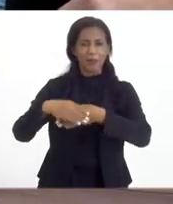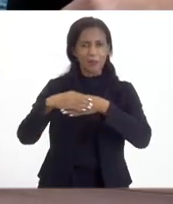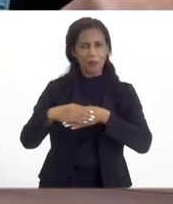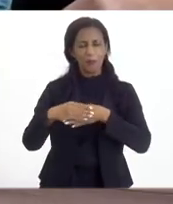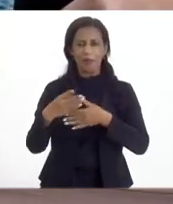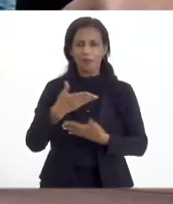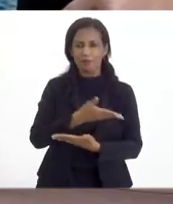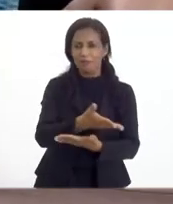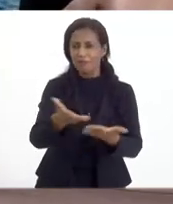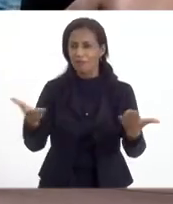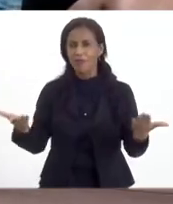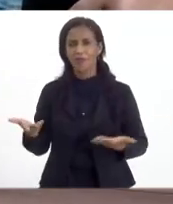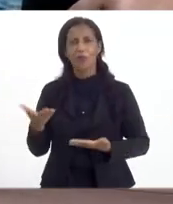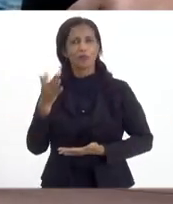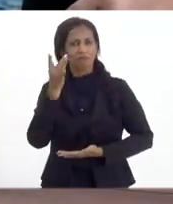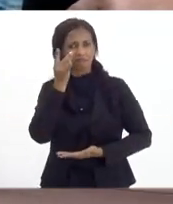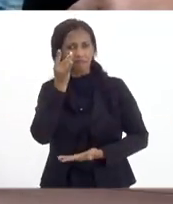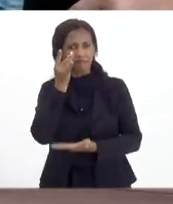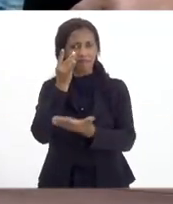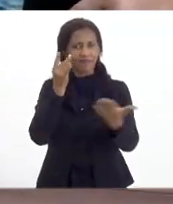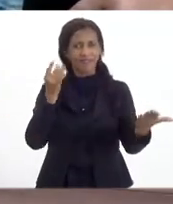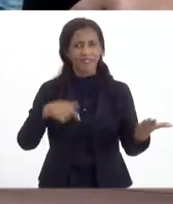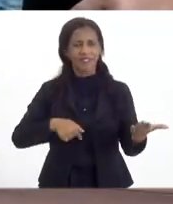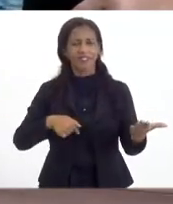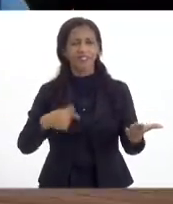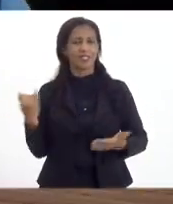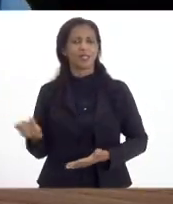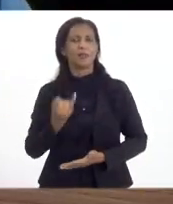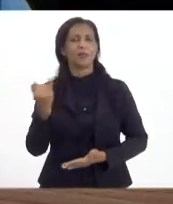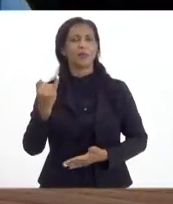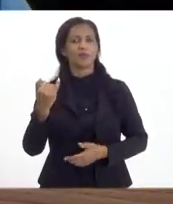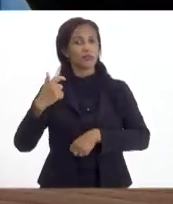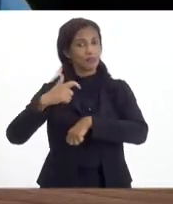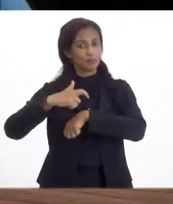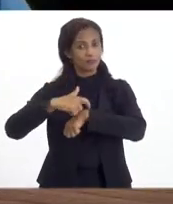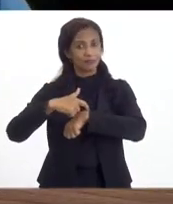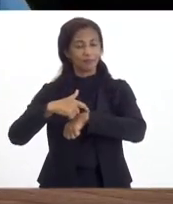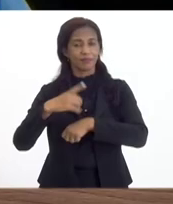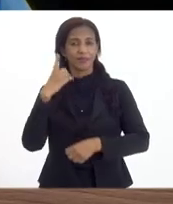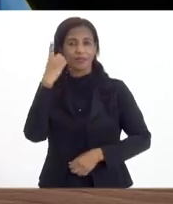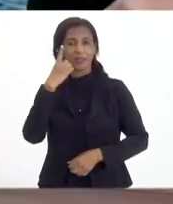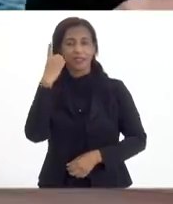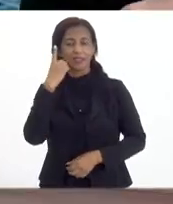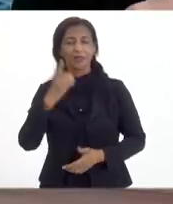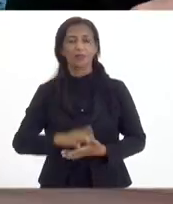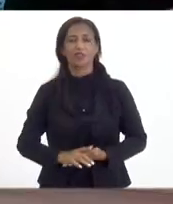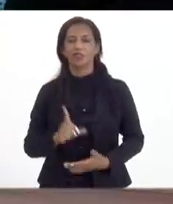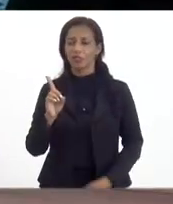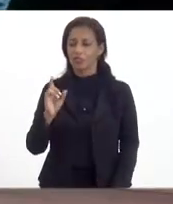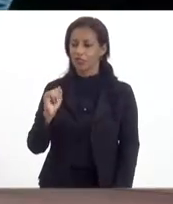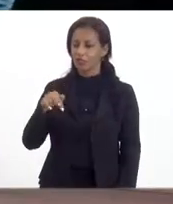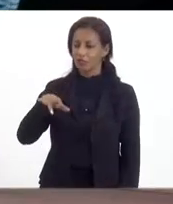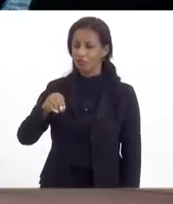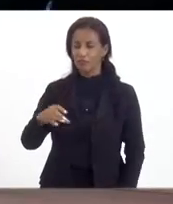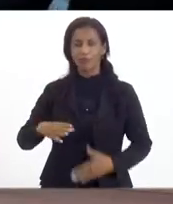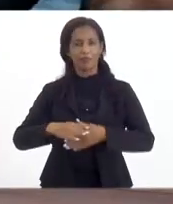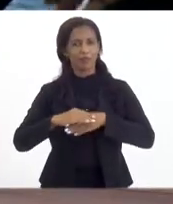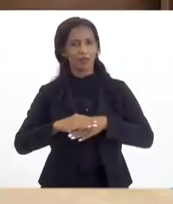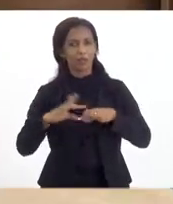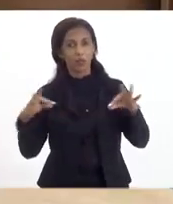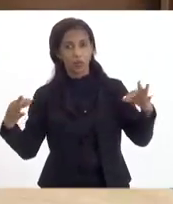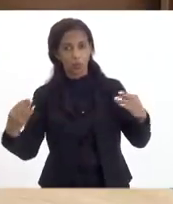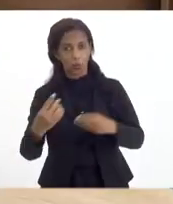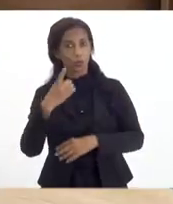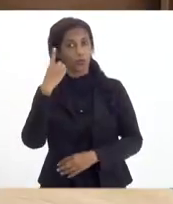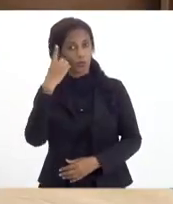prefeitos aqui presentes nesse importante momento, deputado estadual Marcelo Dino, no qual cumprimento todos os demais